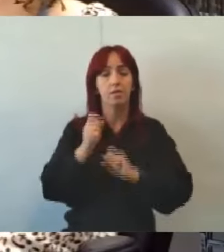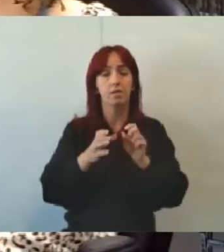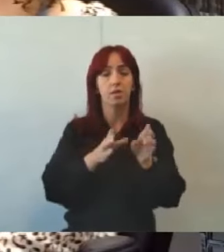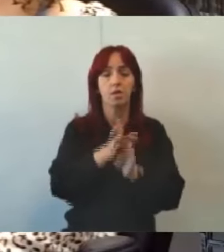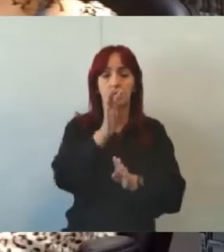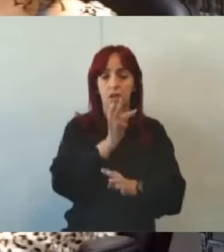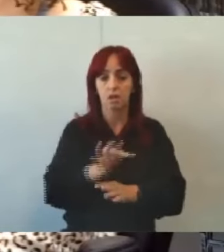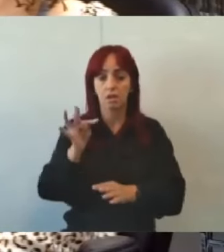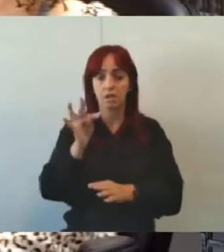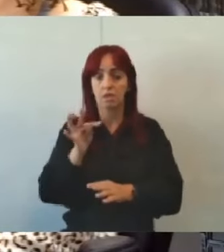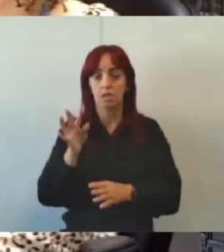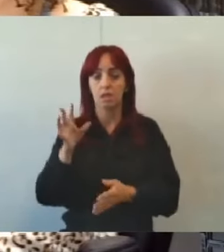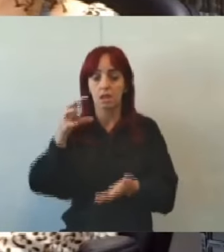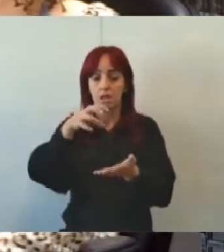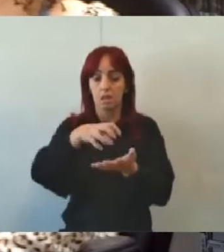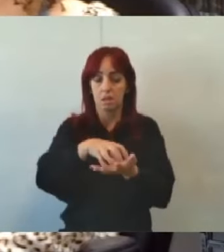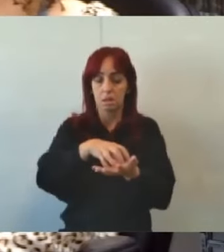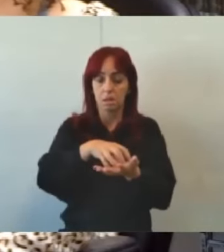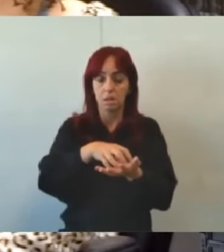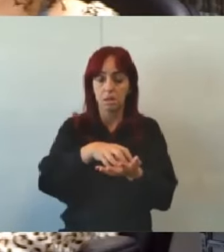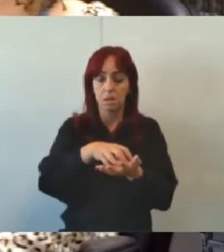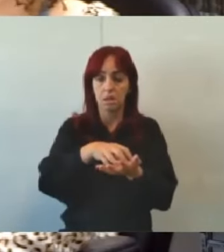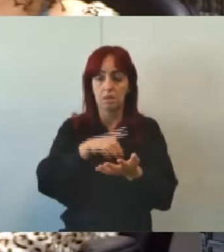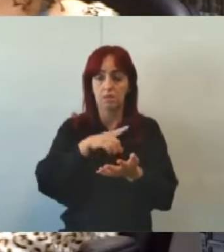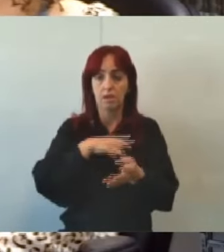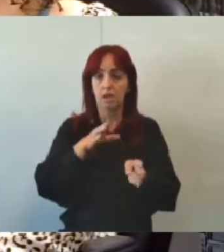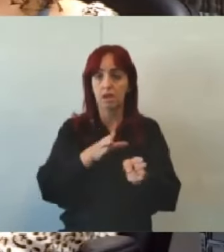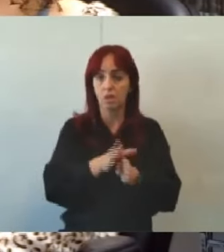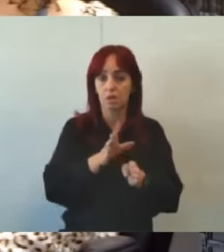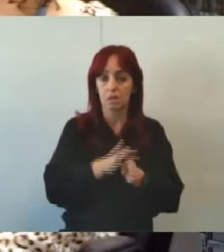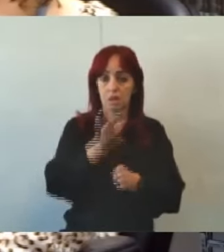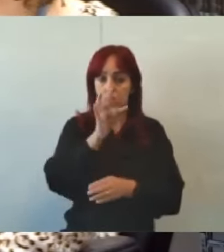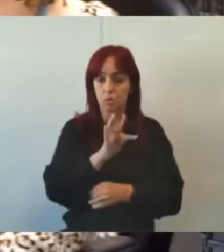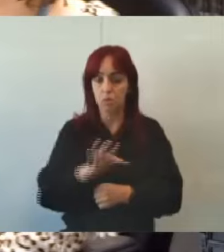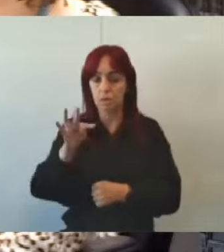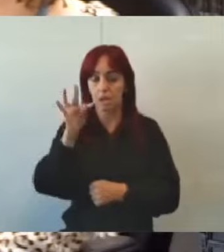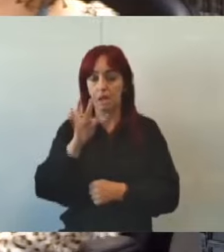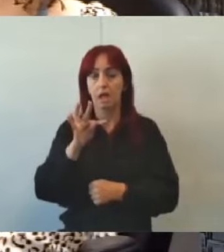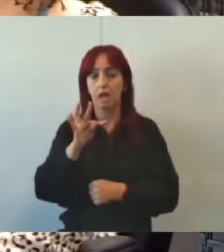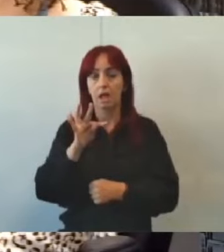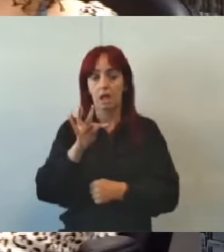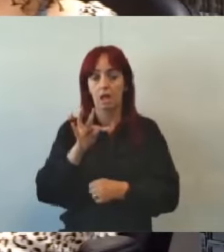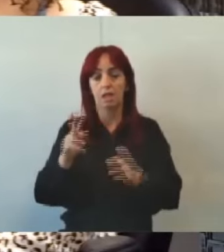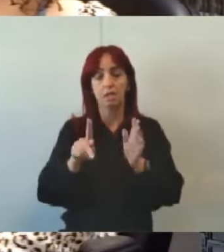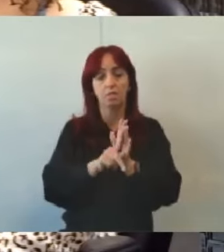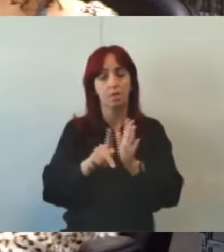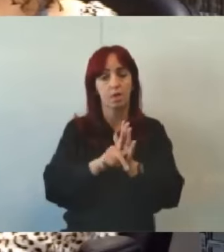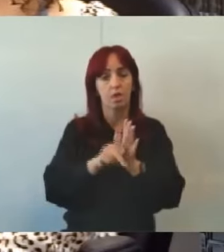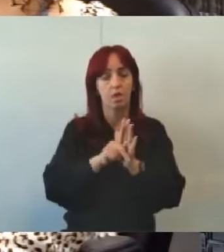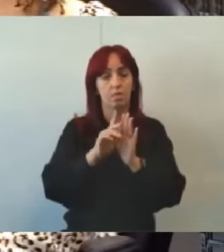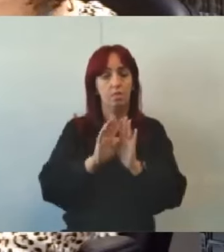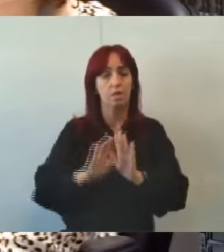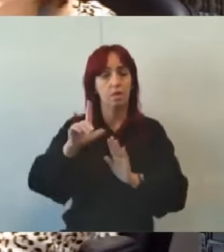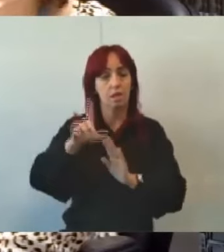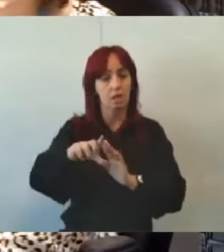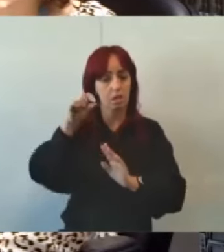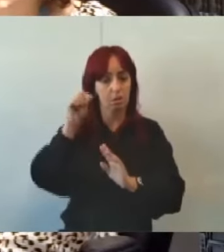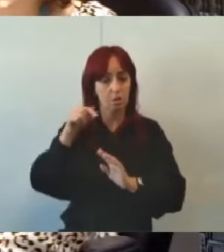centralizado composto por conselheiros tutelares titulares e eleitos para esse fim que é uma